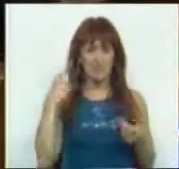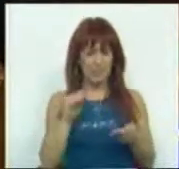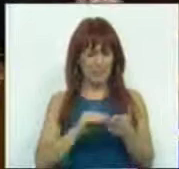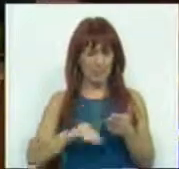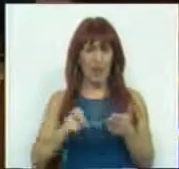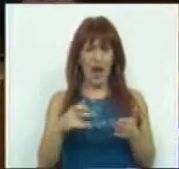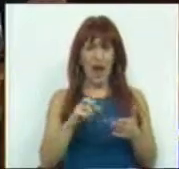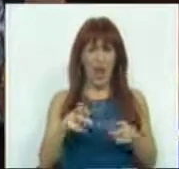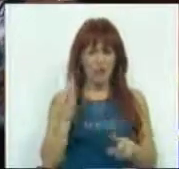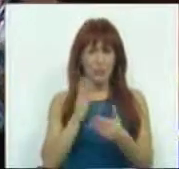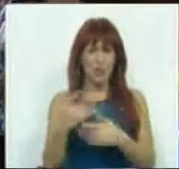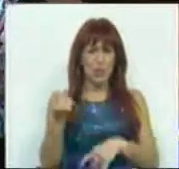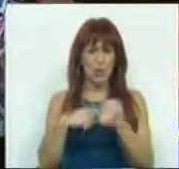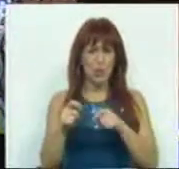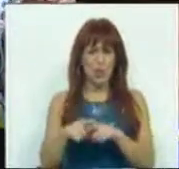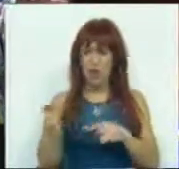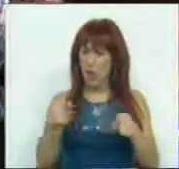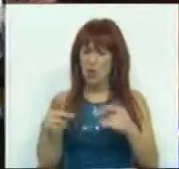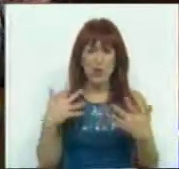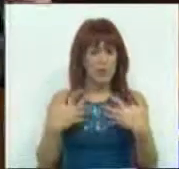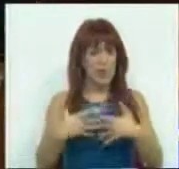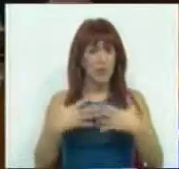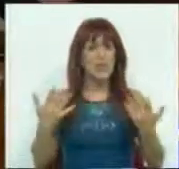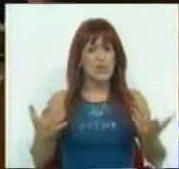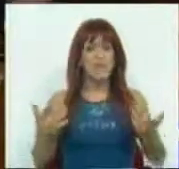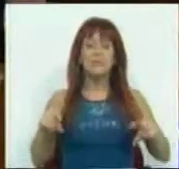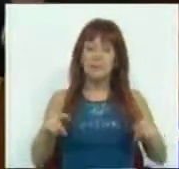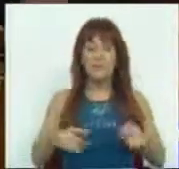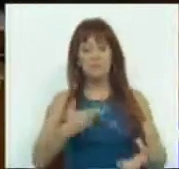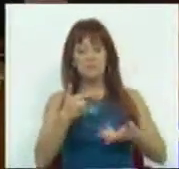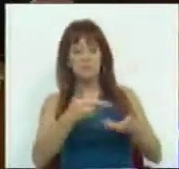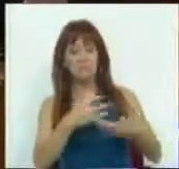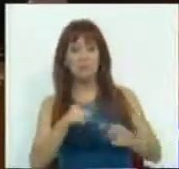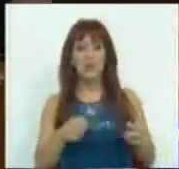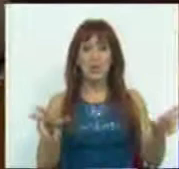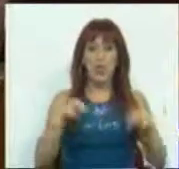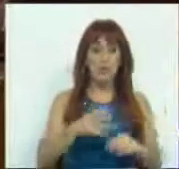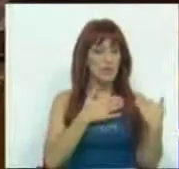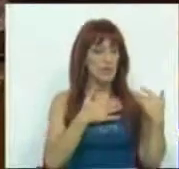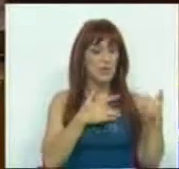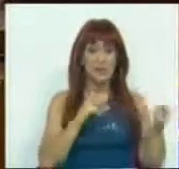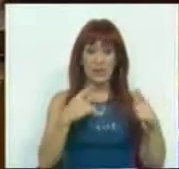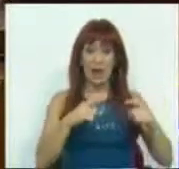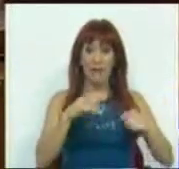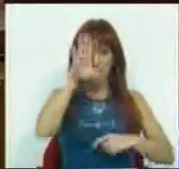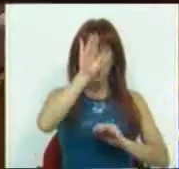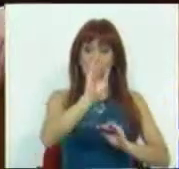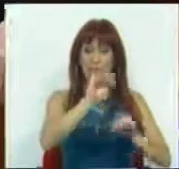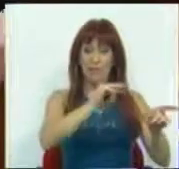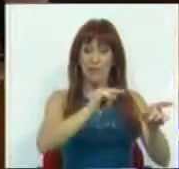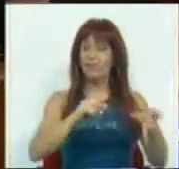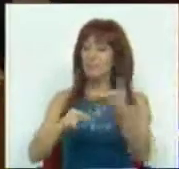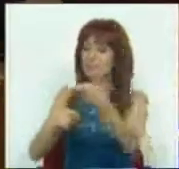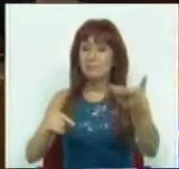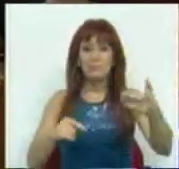das atas do processo negocial com as organizações sindicais. Foi o entendimento dos novos responsáveis que estavam no Ministério da Educação